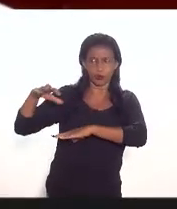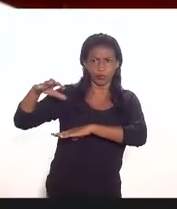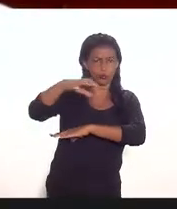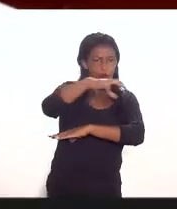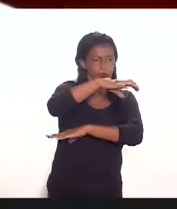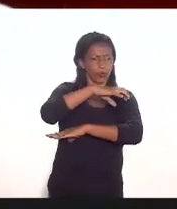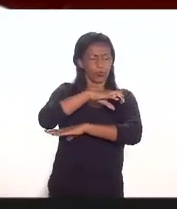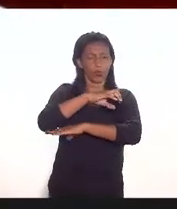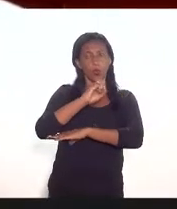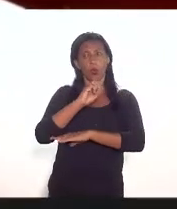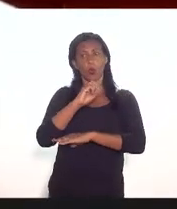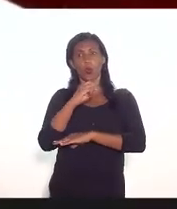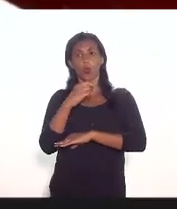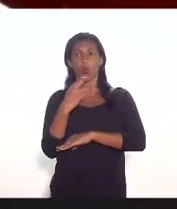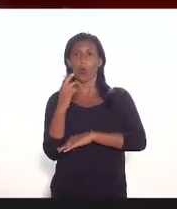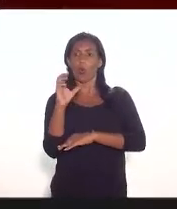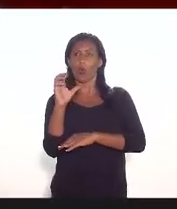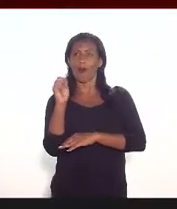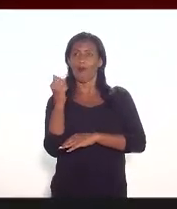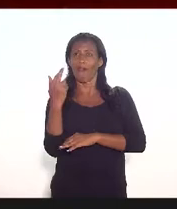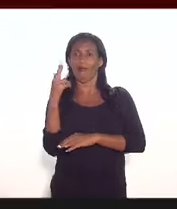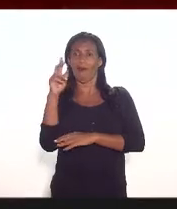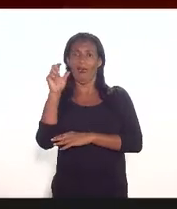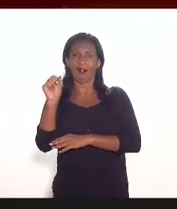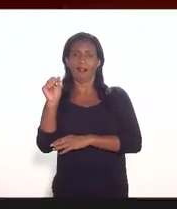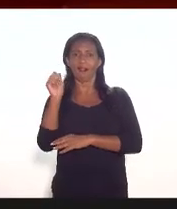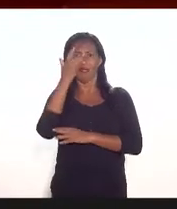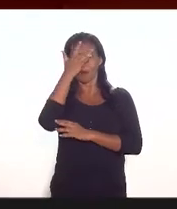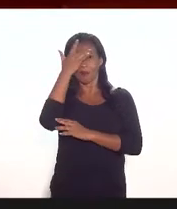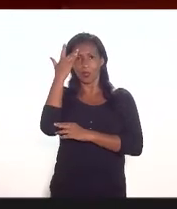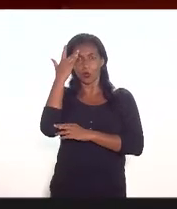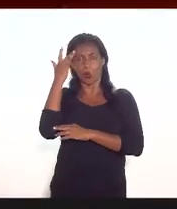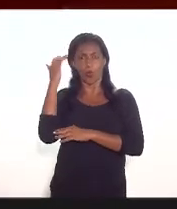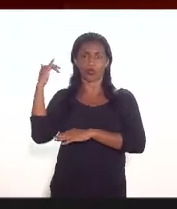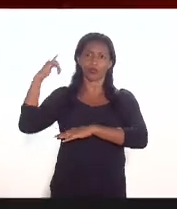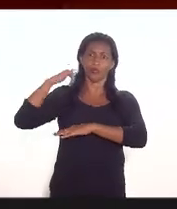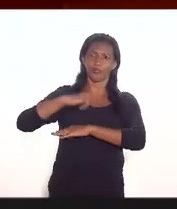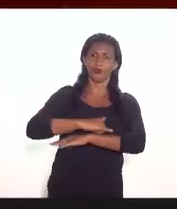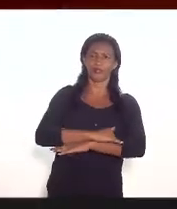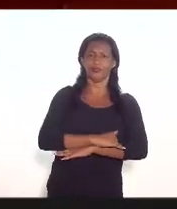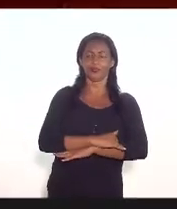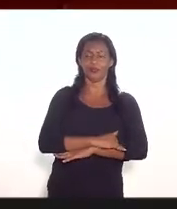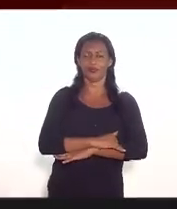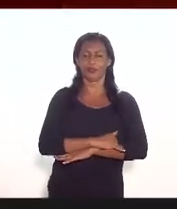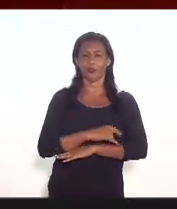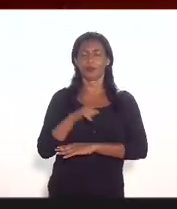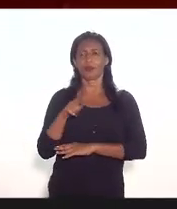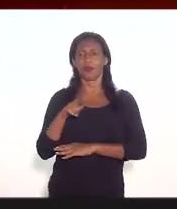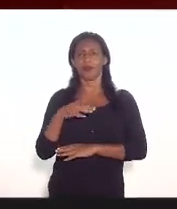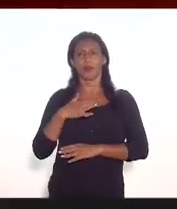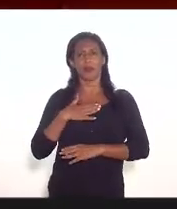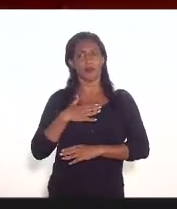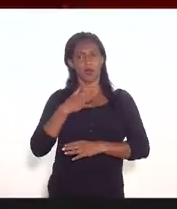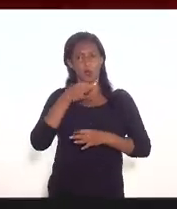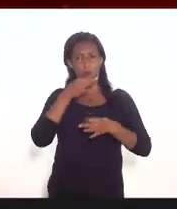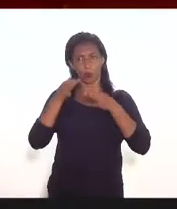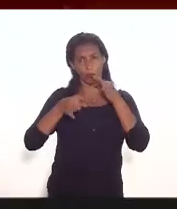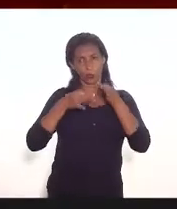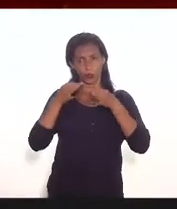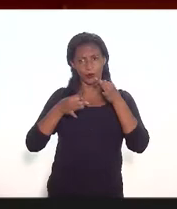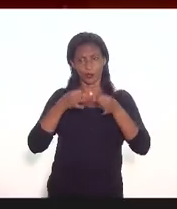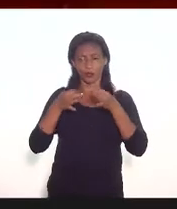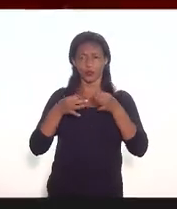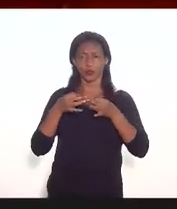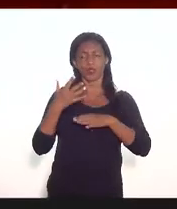aplica a carga e passageiro nesses aeroportos todos então a nossa sugestão é no sentido de